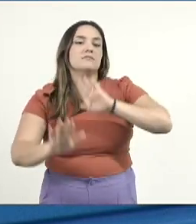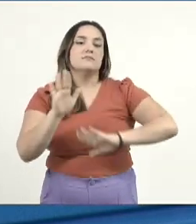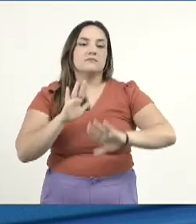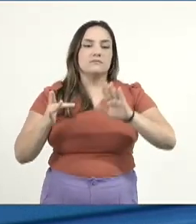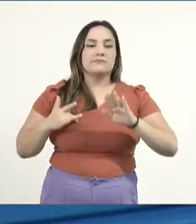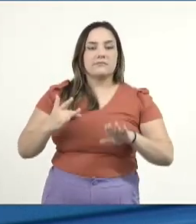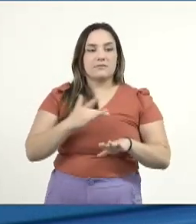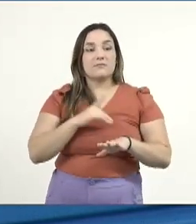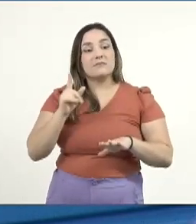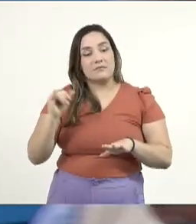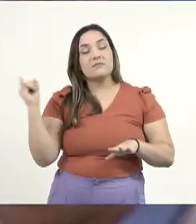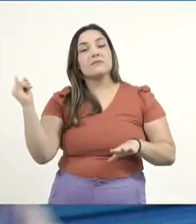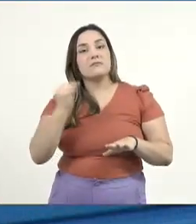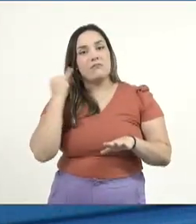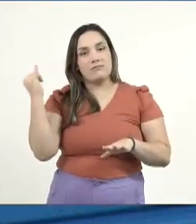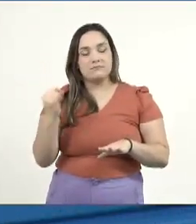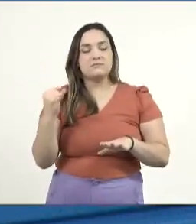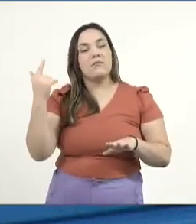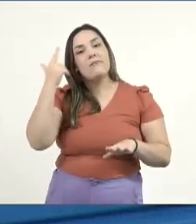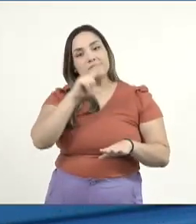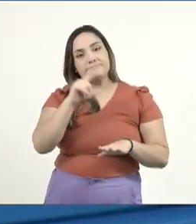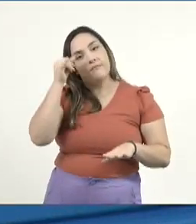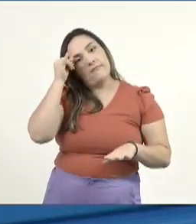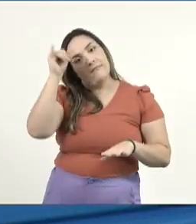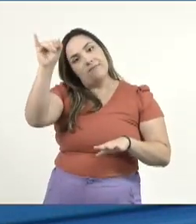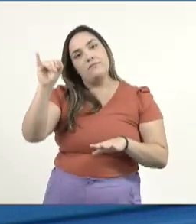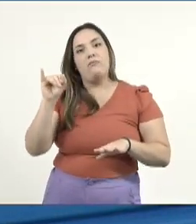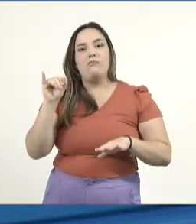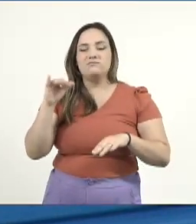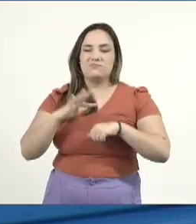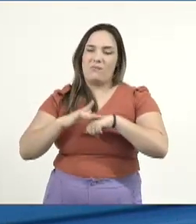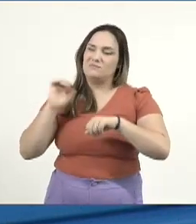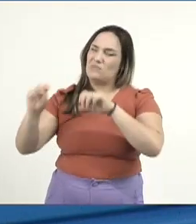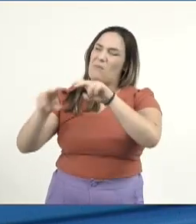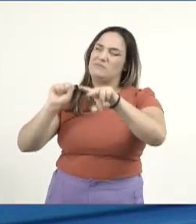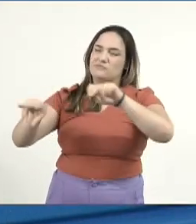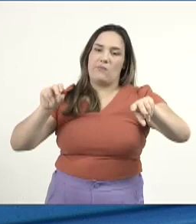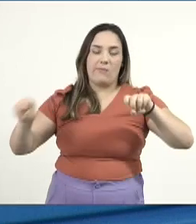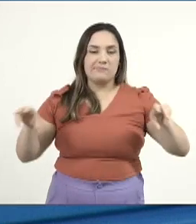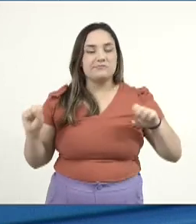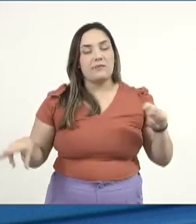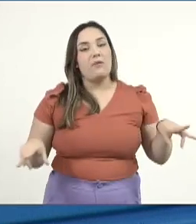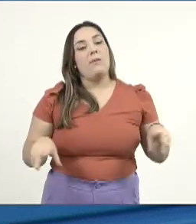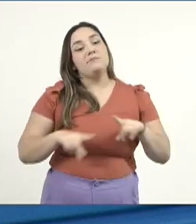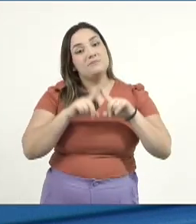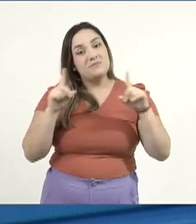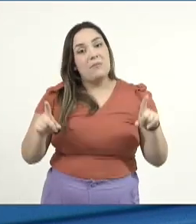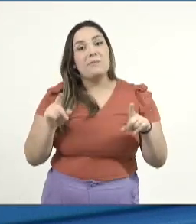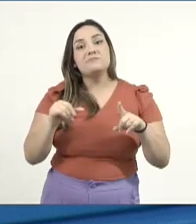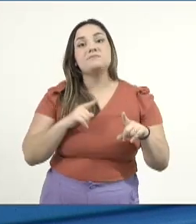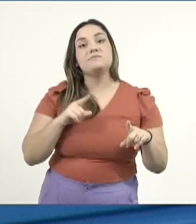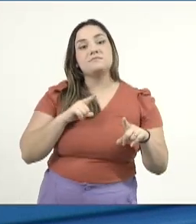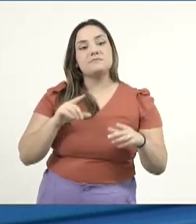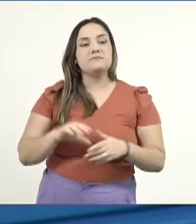são medidas fundamentais para prevenir surtos dessas doenças. E a implementação